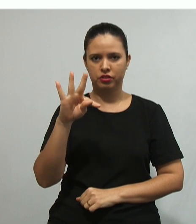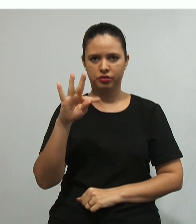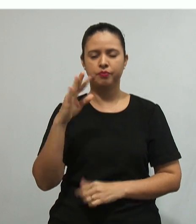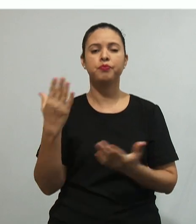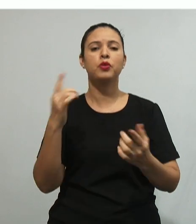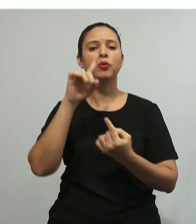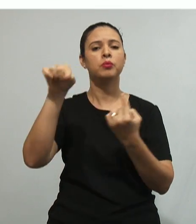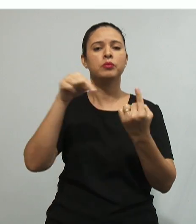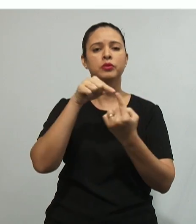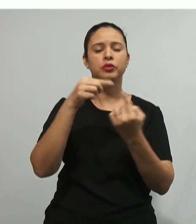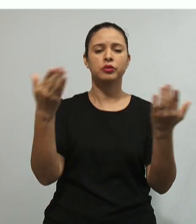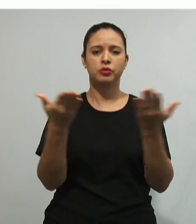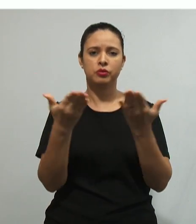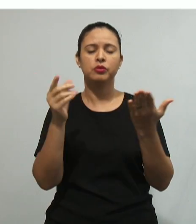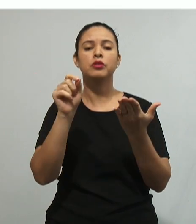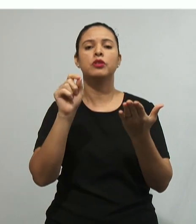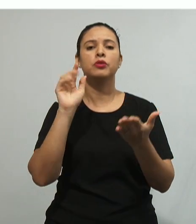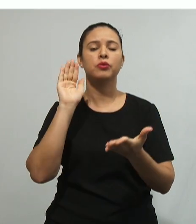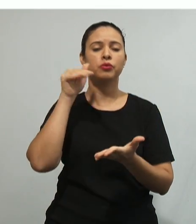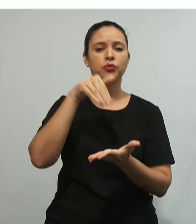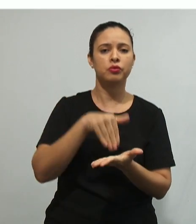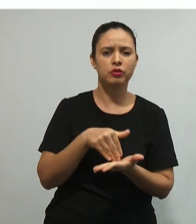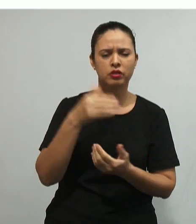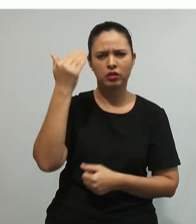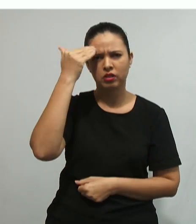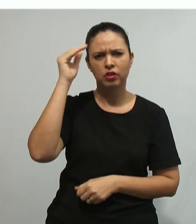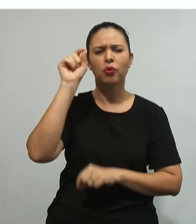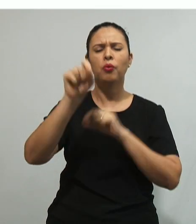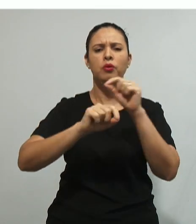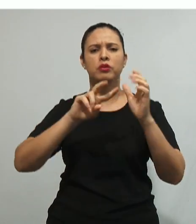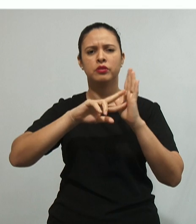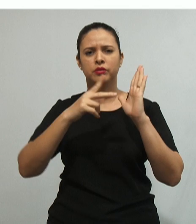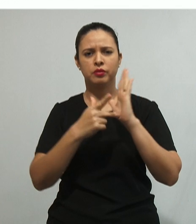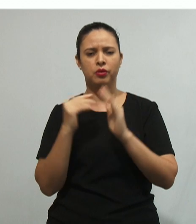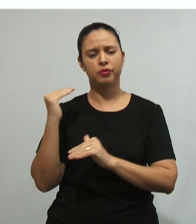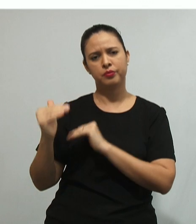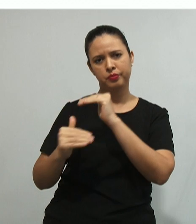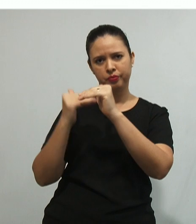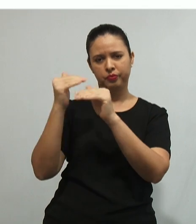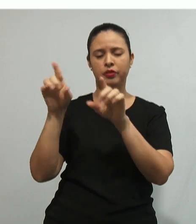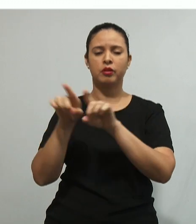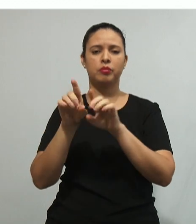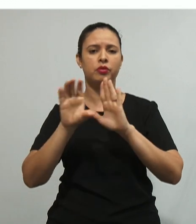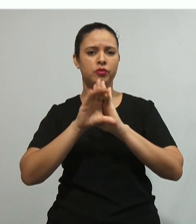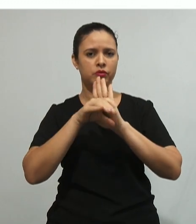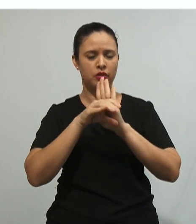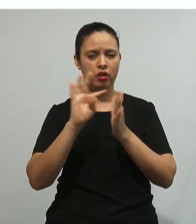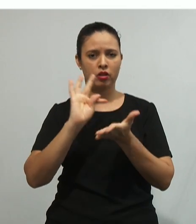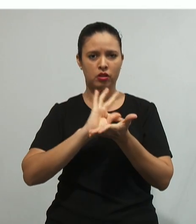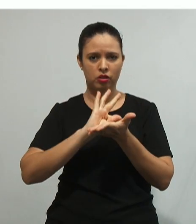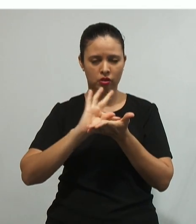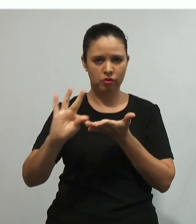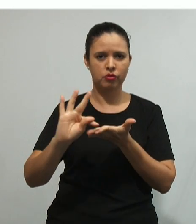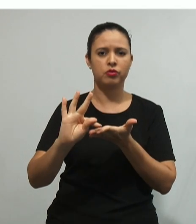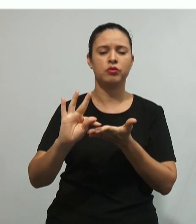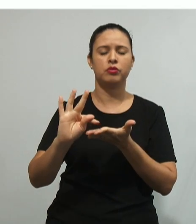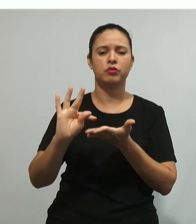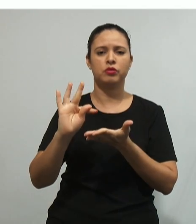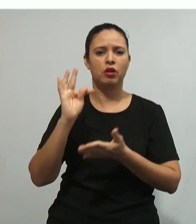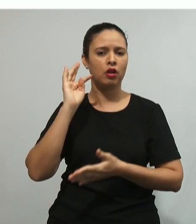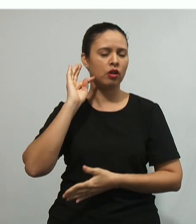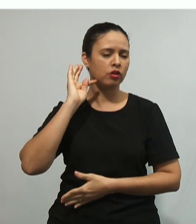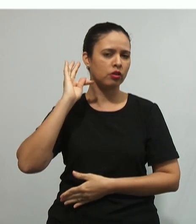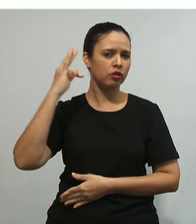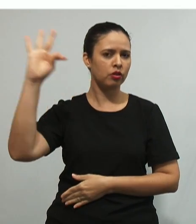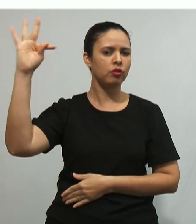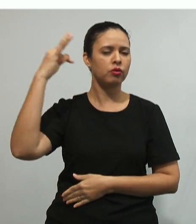você possa compreender o conceito de construtivismo, também o conceito da teoria da aprendizagem significativa e